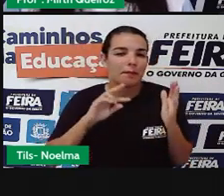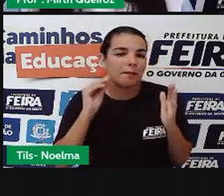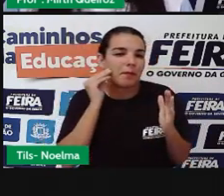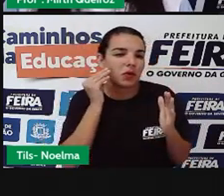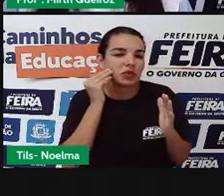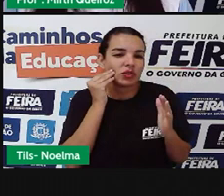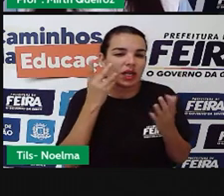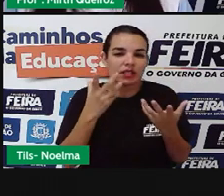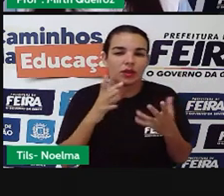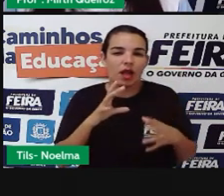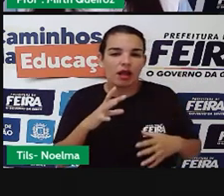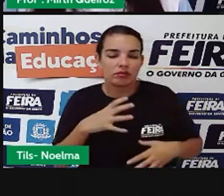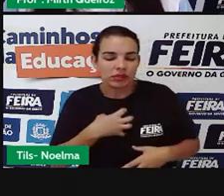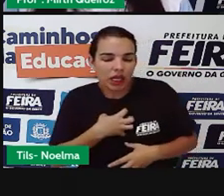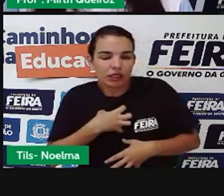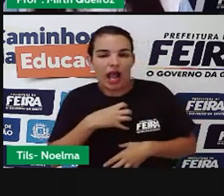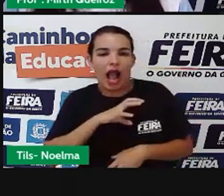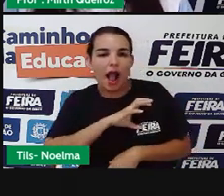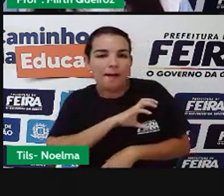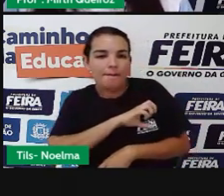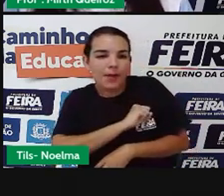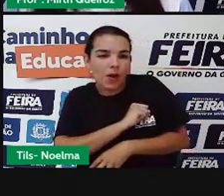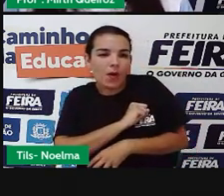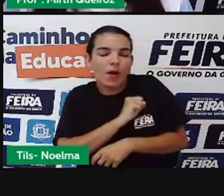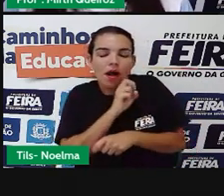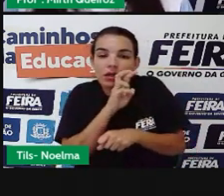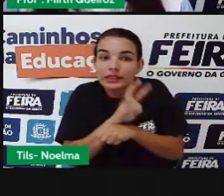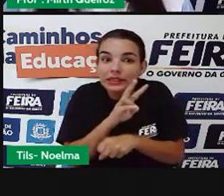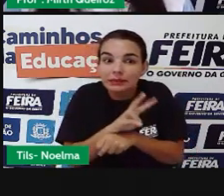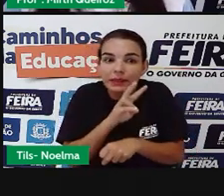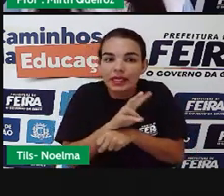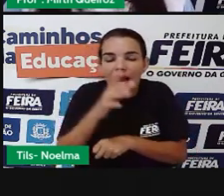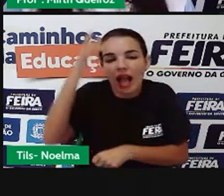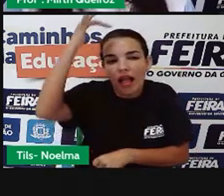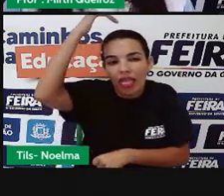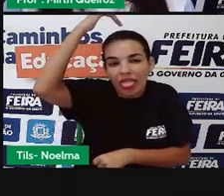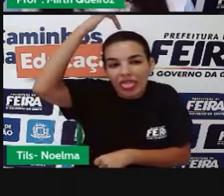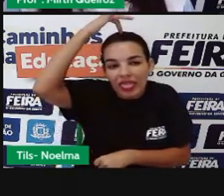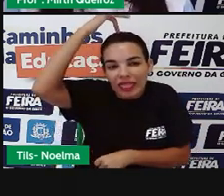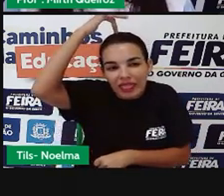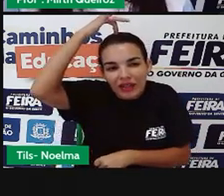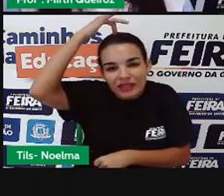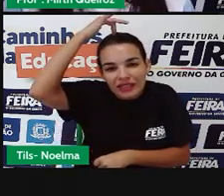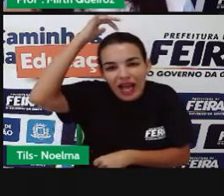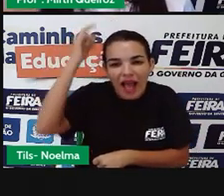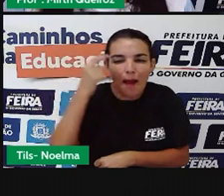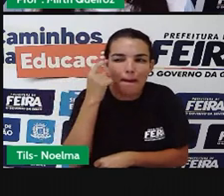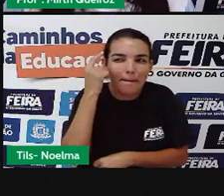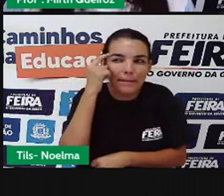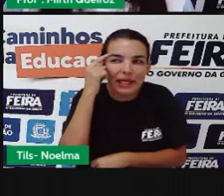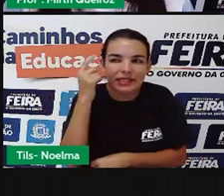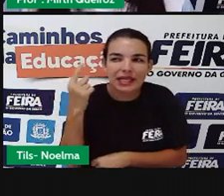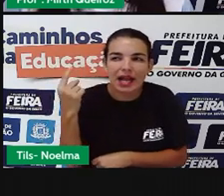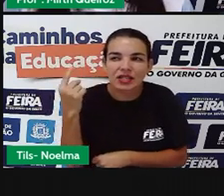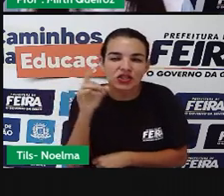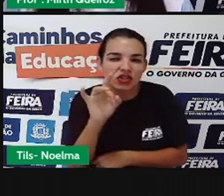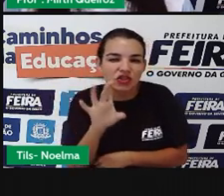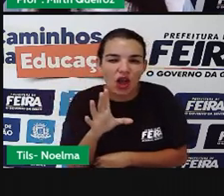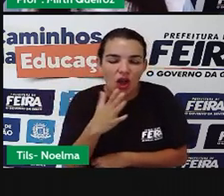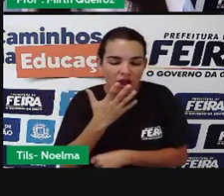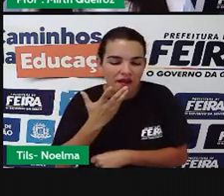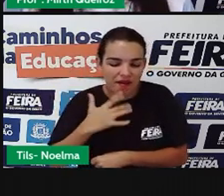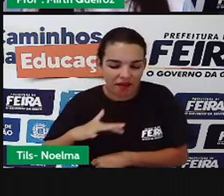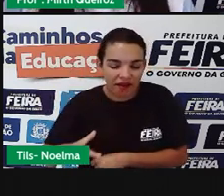inocência. Ao contrário do que muita gente pensa que representaria só a criança e a criança tal qual ela é,